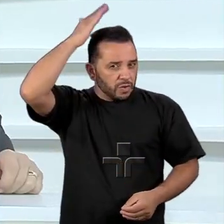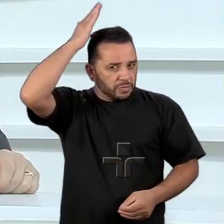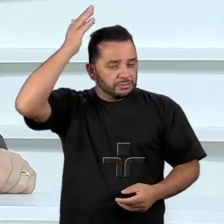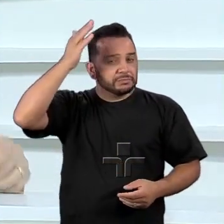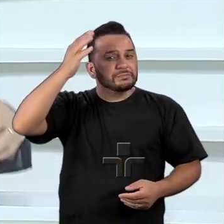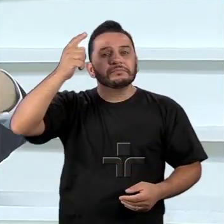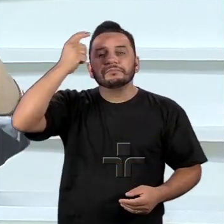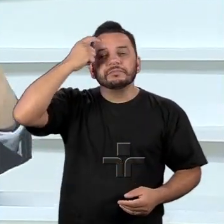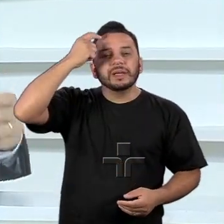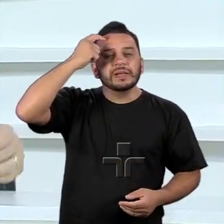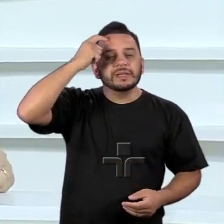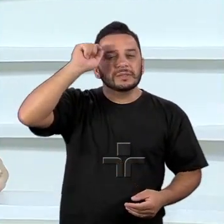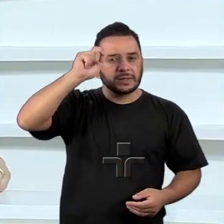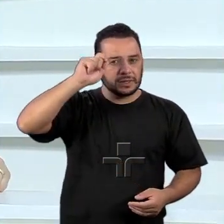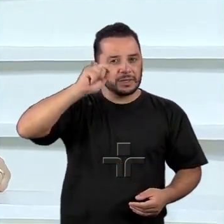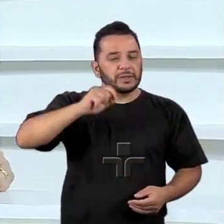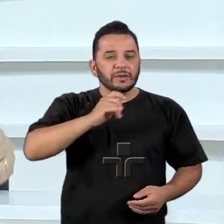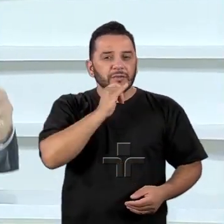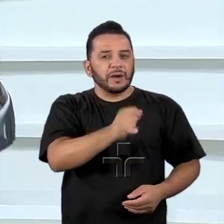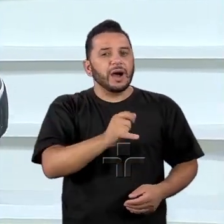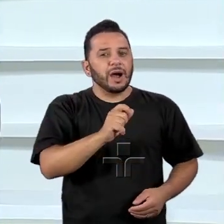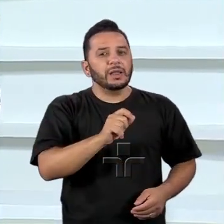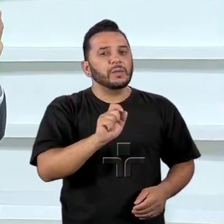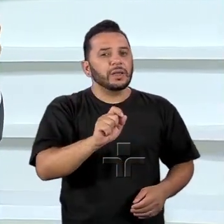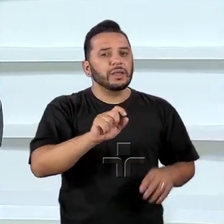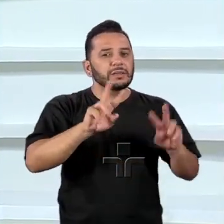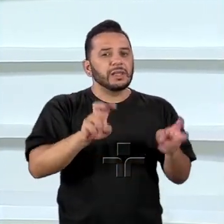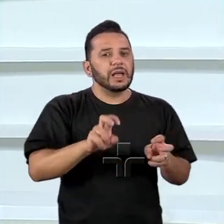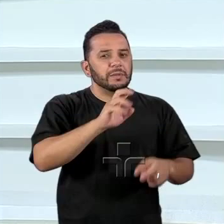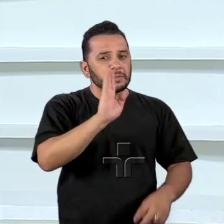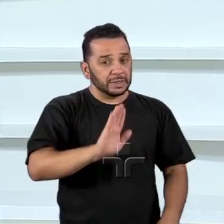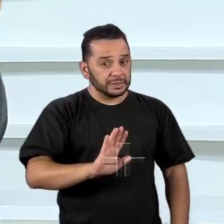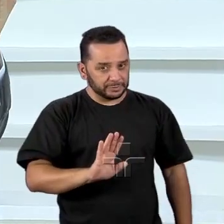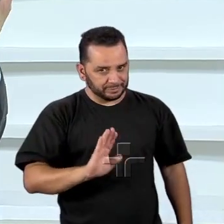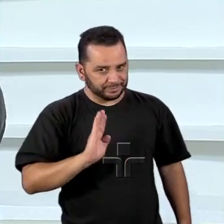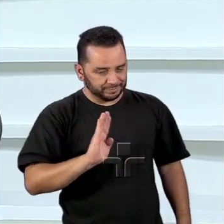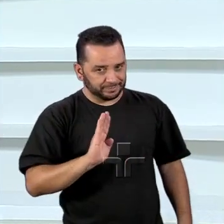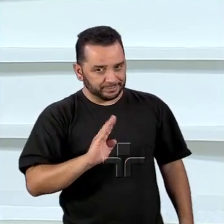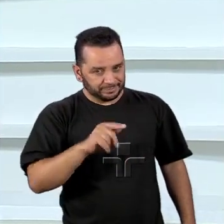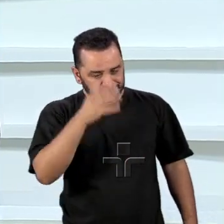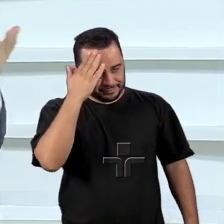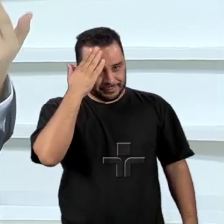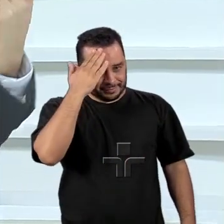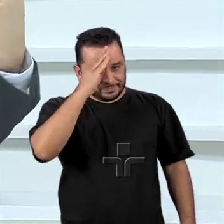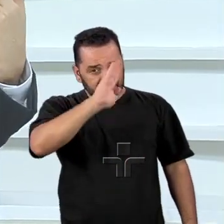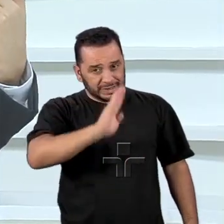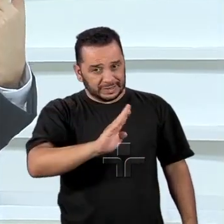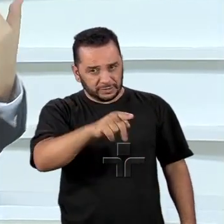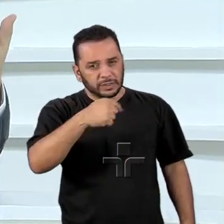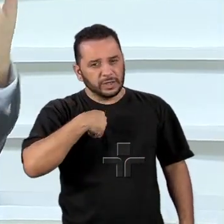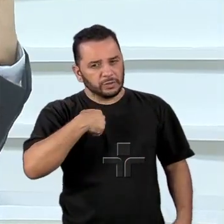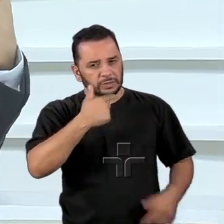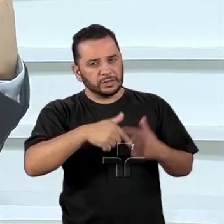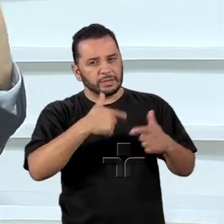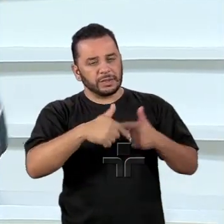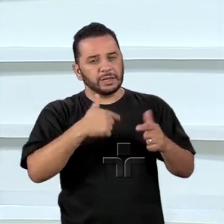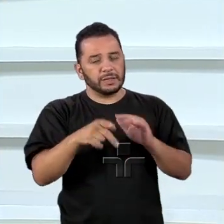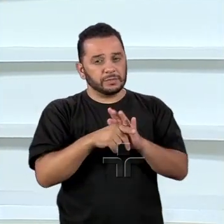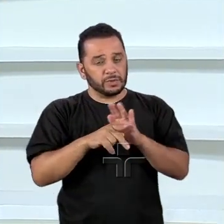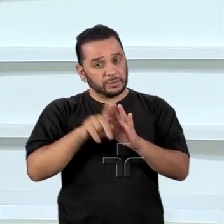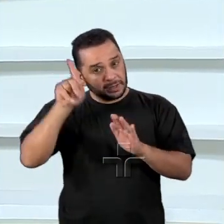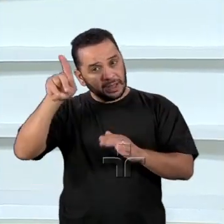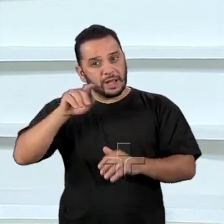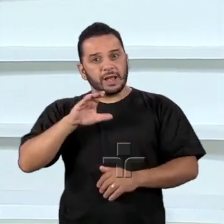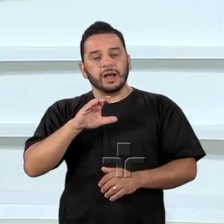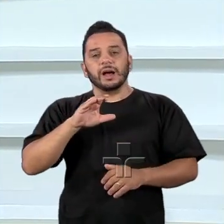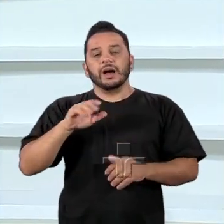menção ao Brasil, só para lembrar que, como você sabe, aliás, eu trabalhei na Câmara Americana antes de ir